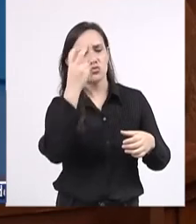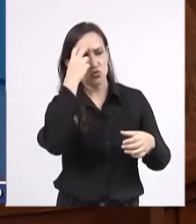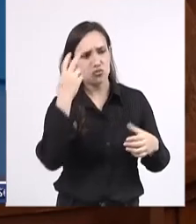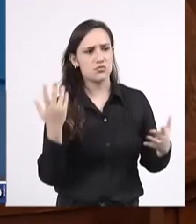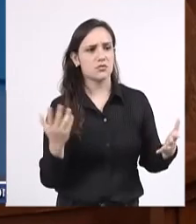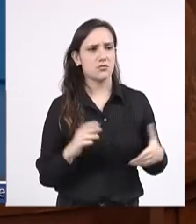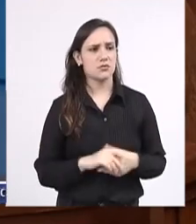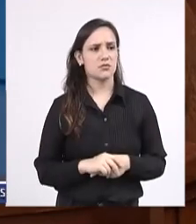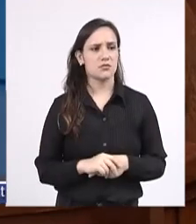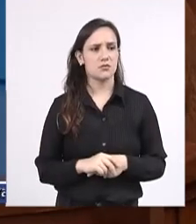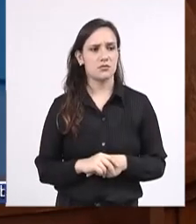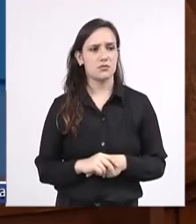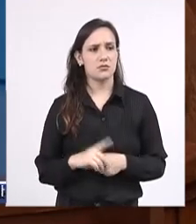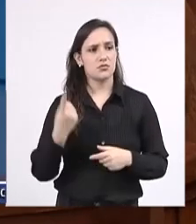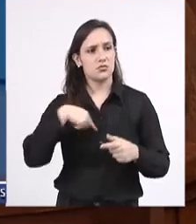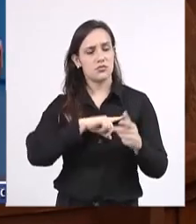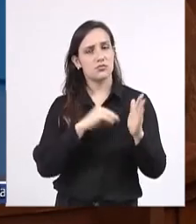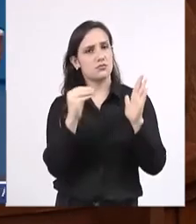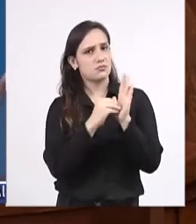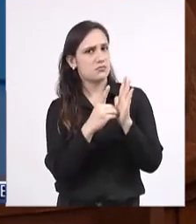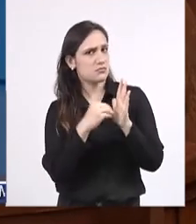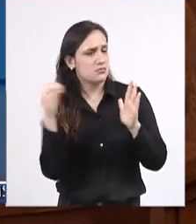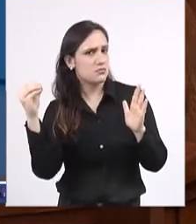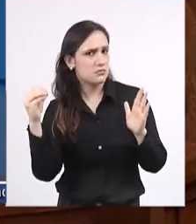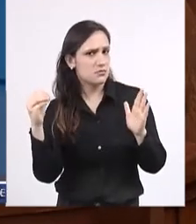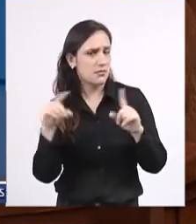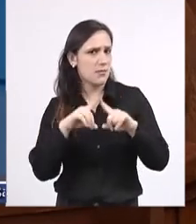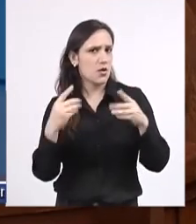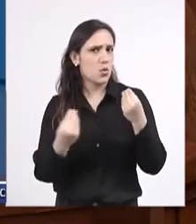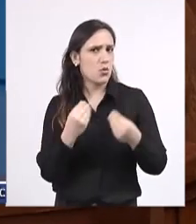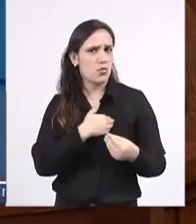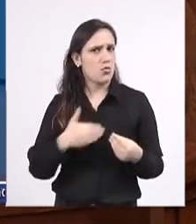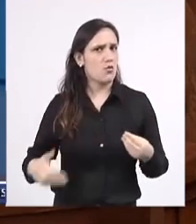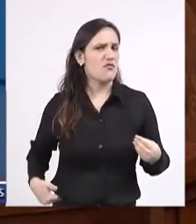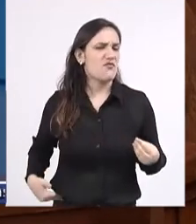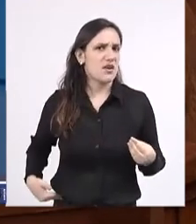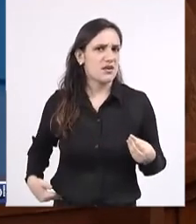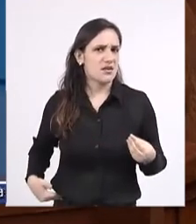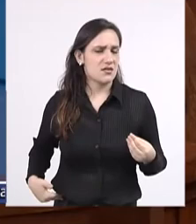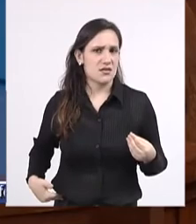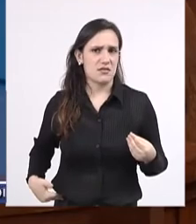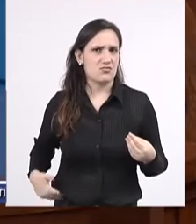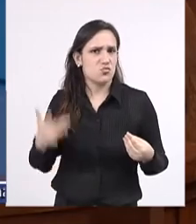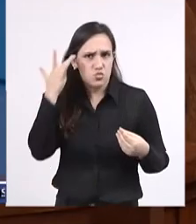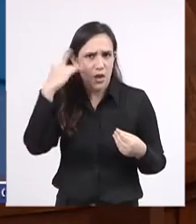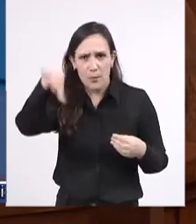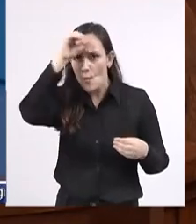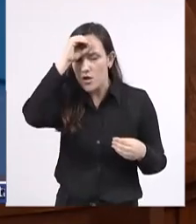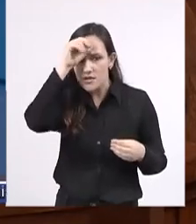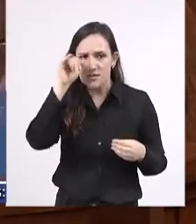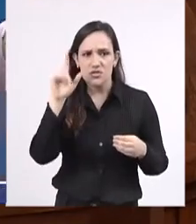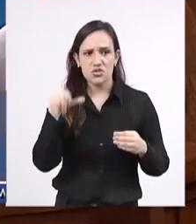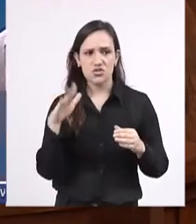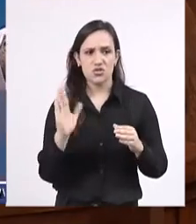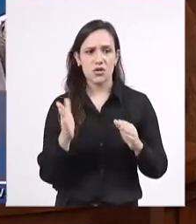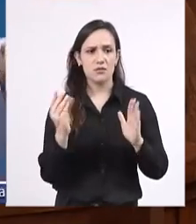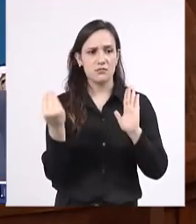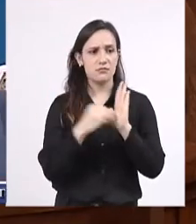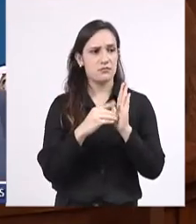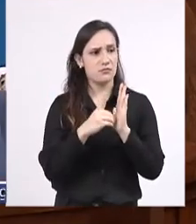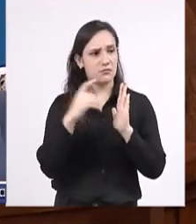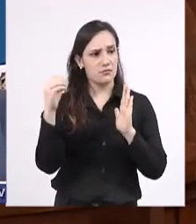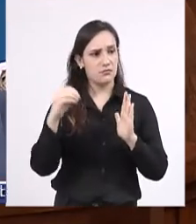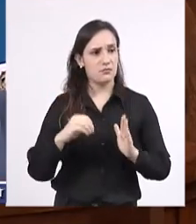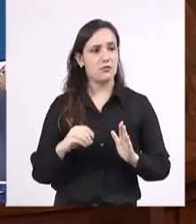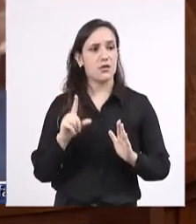esse pedido foi publicado em Diário Oficial. Como que o governo alega que não sabe de algo que está no Diário Oficial, e de um movimento que está nas